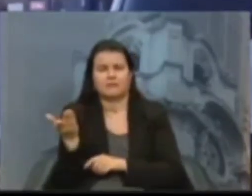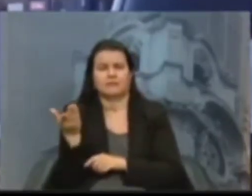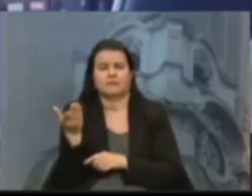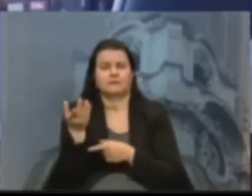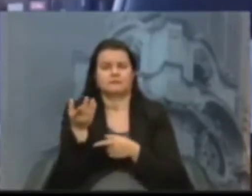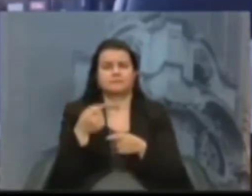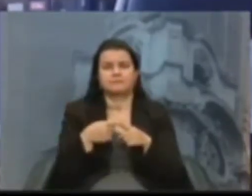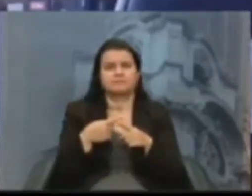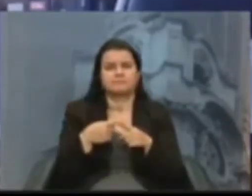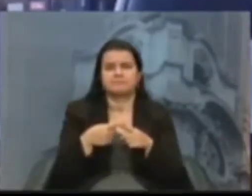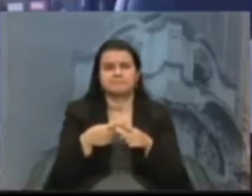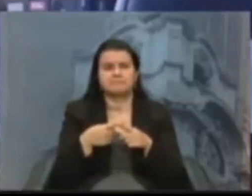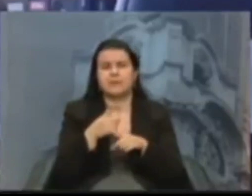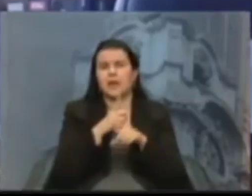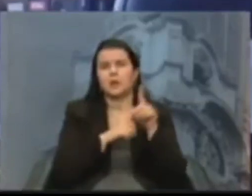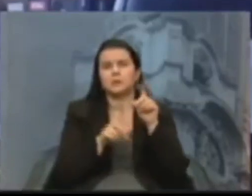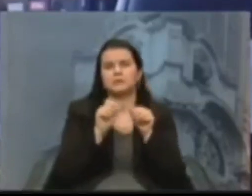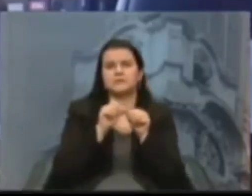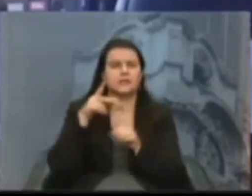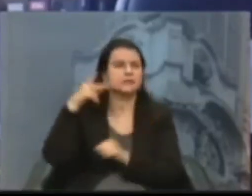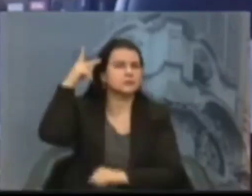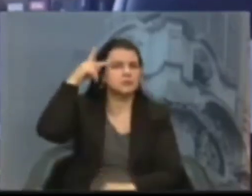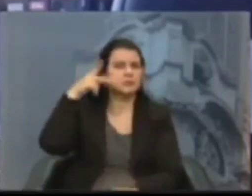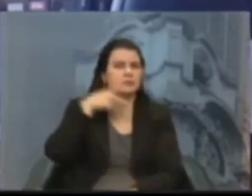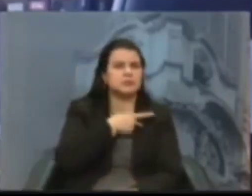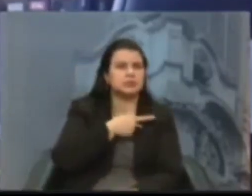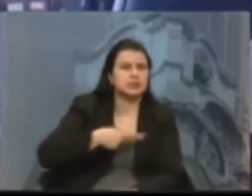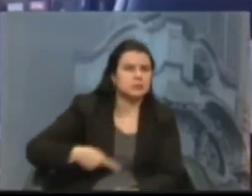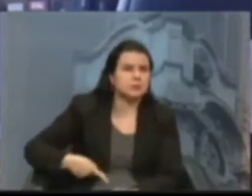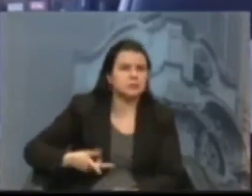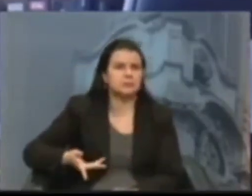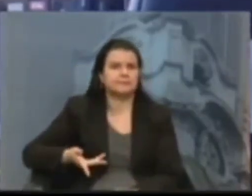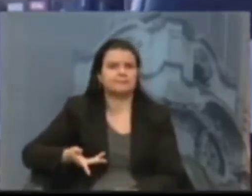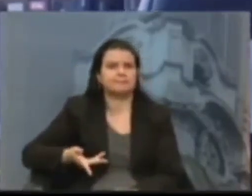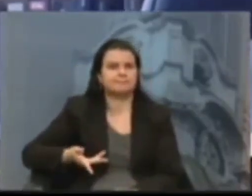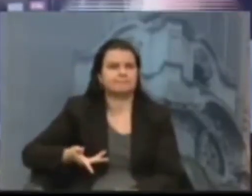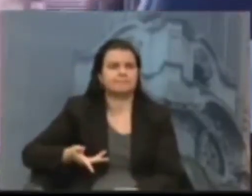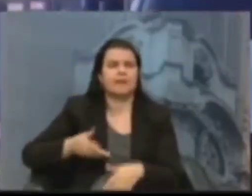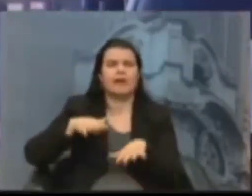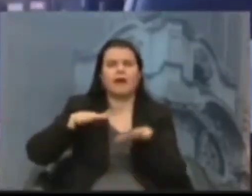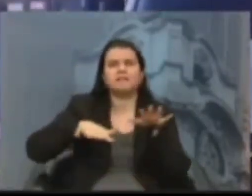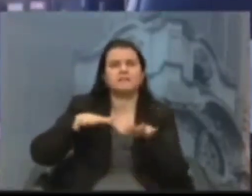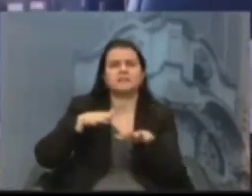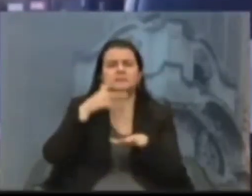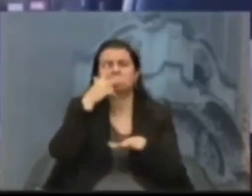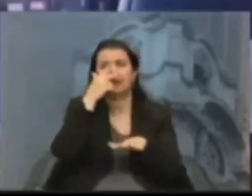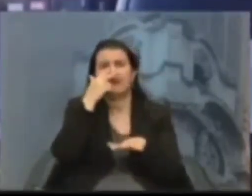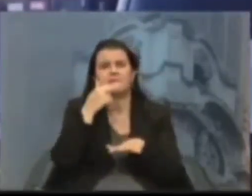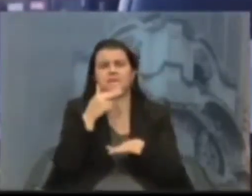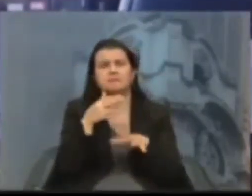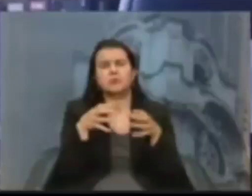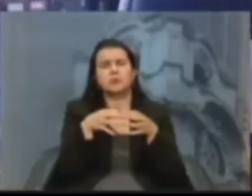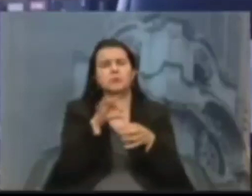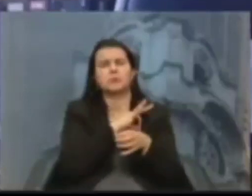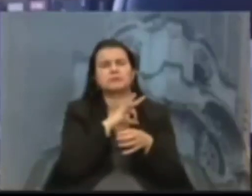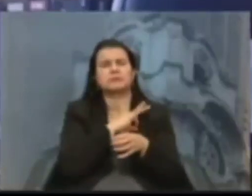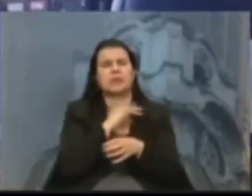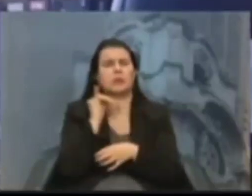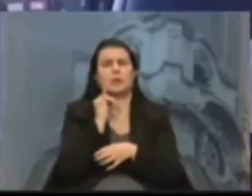se fazem políticas públicas, muitas vezes se colocam em segundo plano, os policiais,